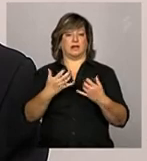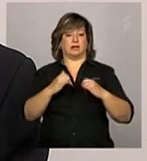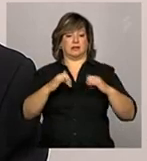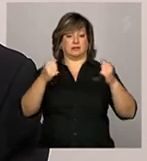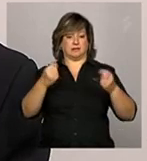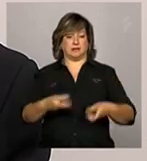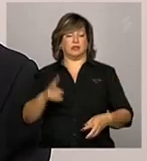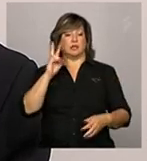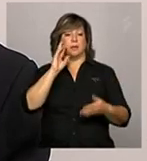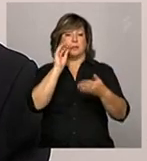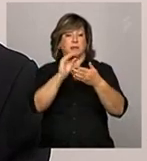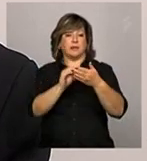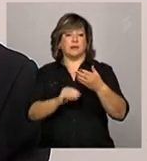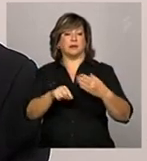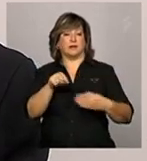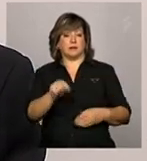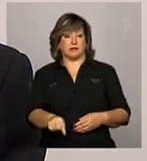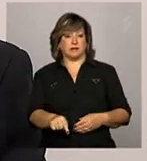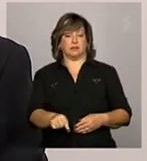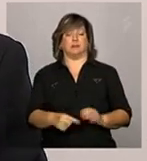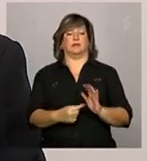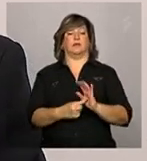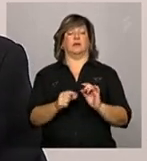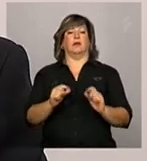sobre o preenchimento do demonstrativo.